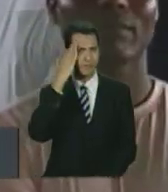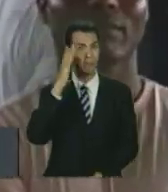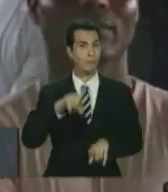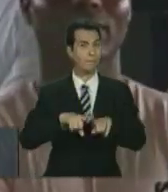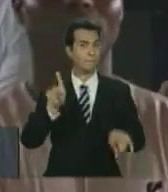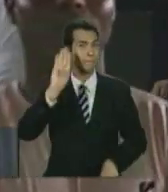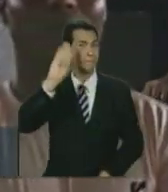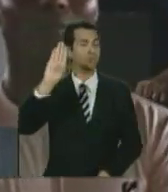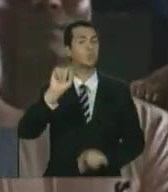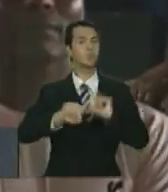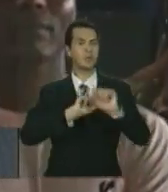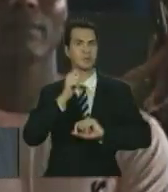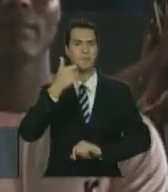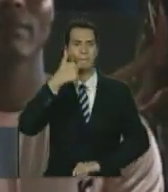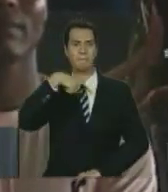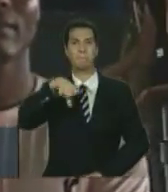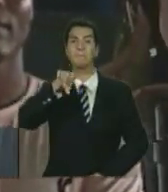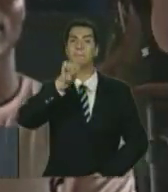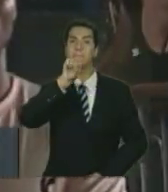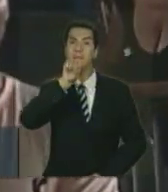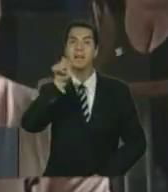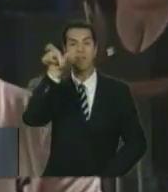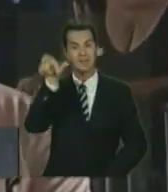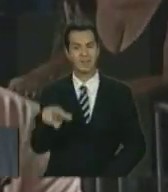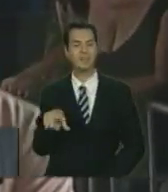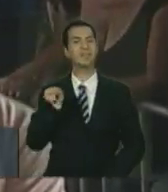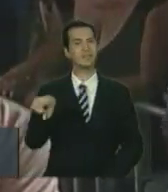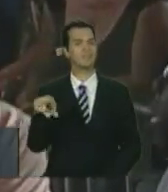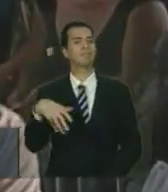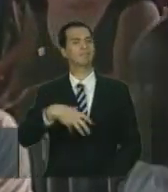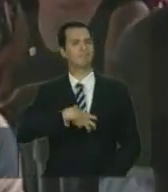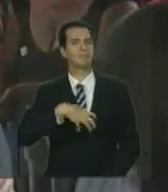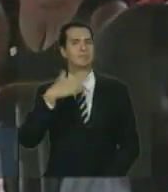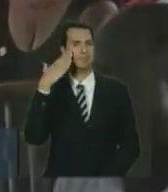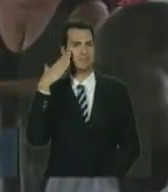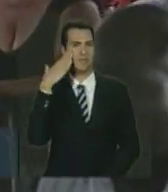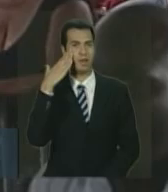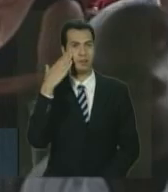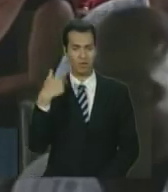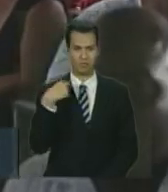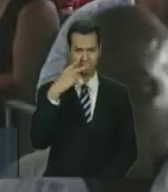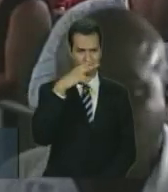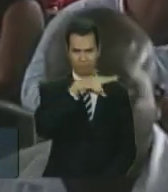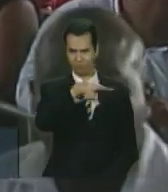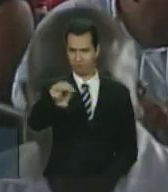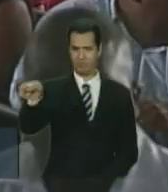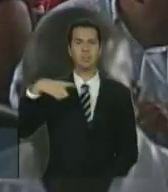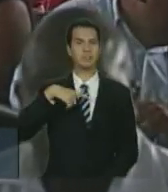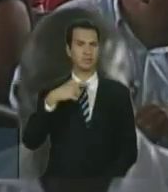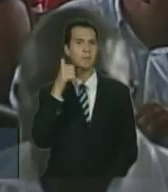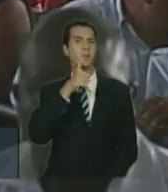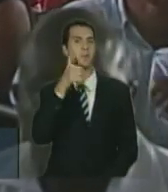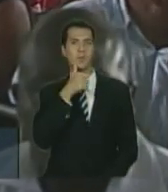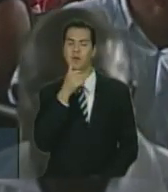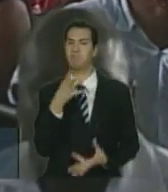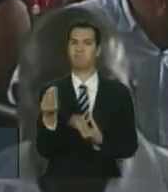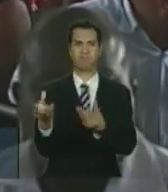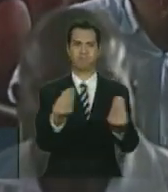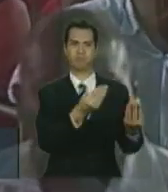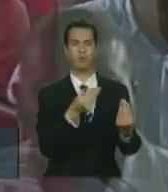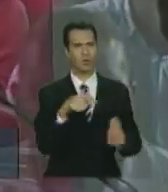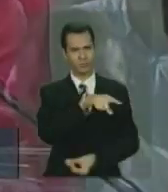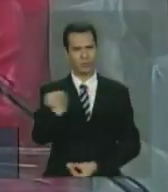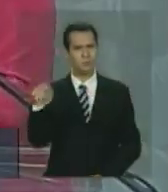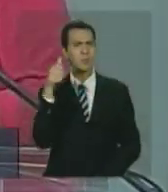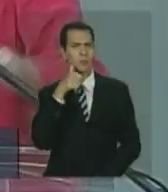Sei que tem muitas mulheres aqui e a mulher sabe disso pela sua pele, ela sabe